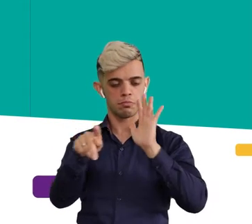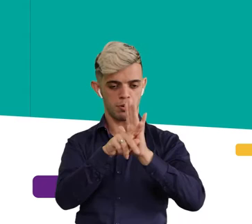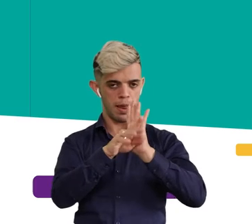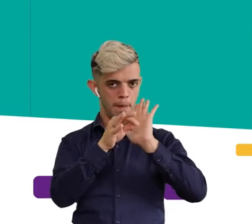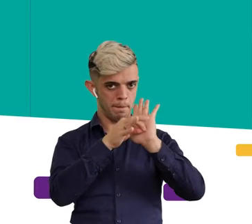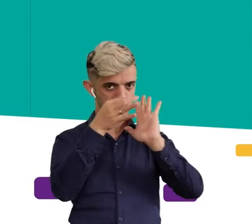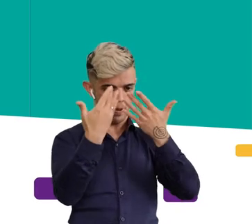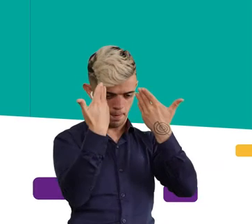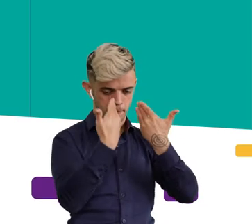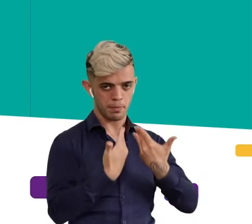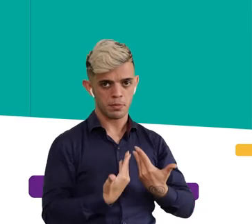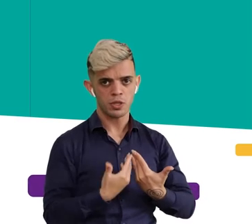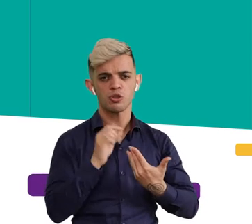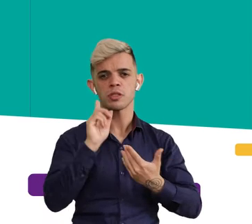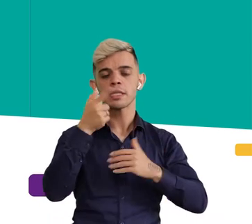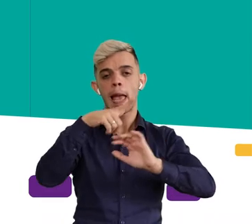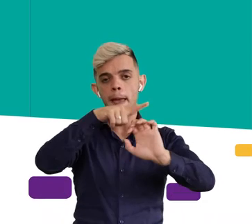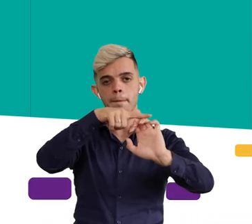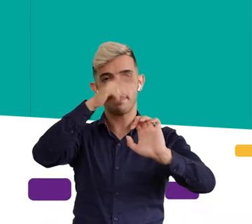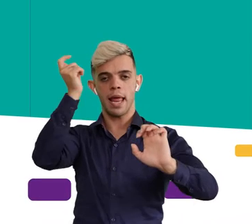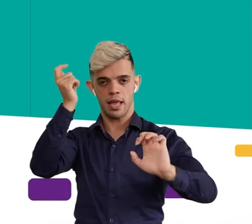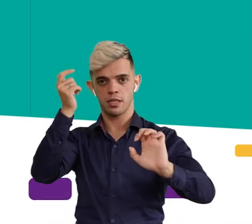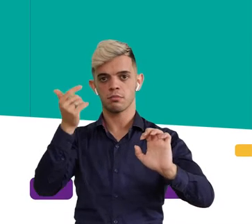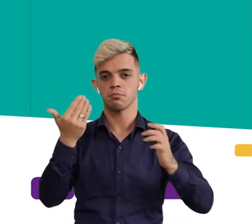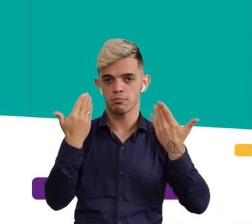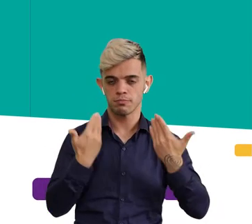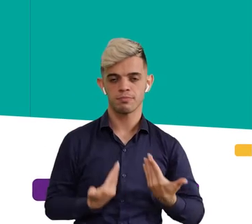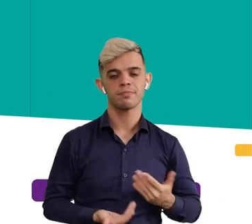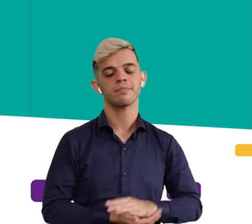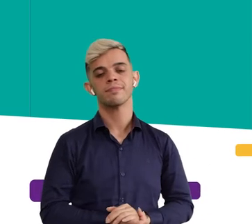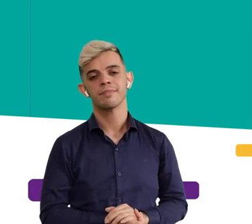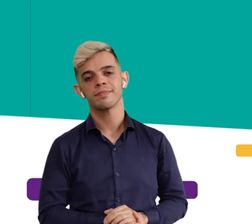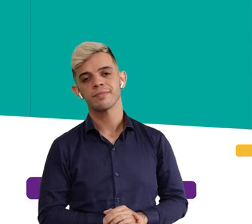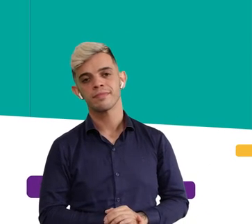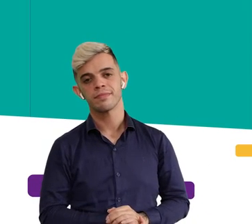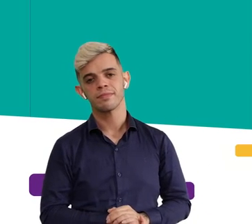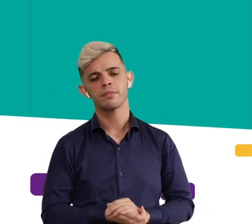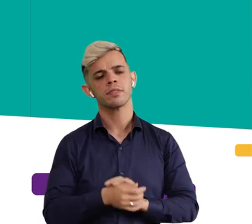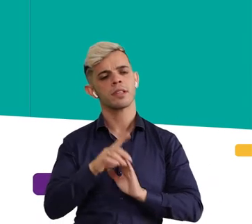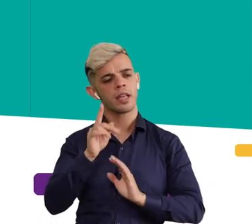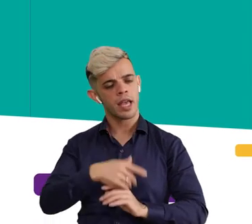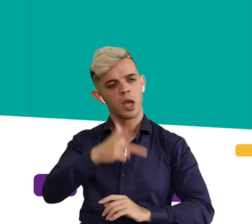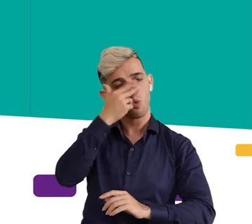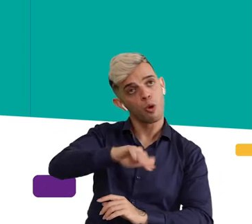o que é para mim ser microempreendedora.